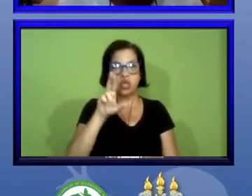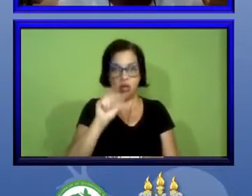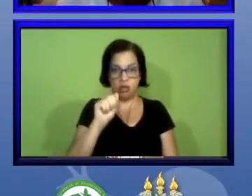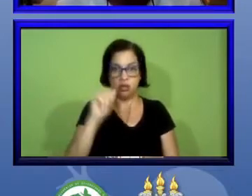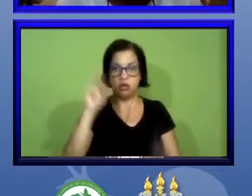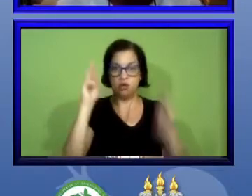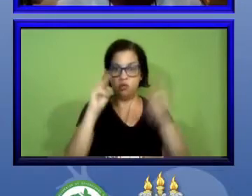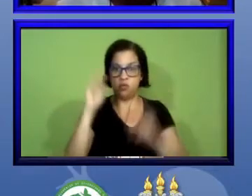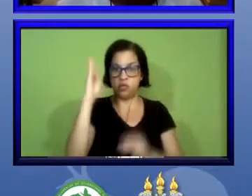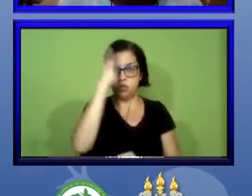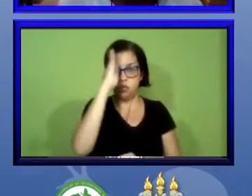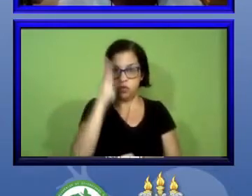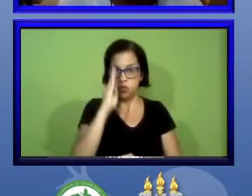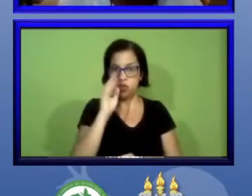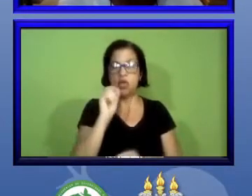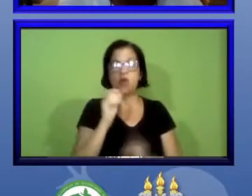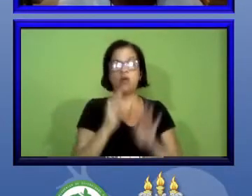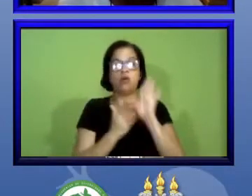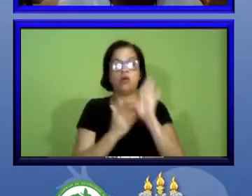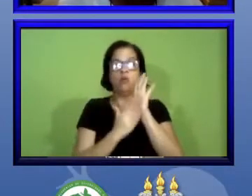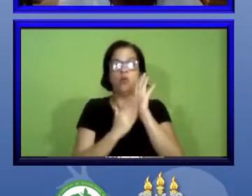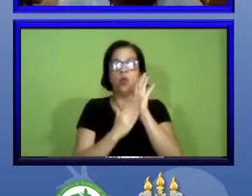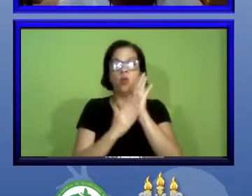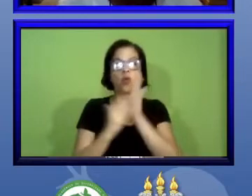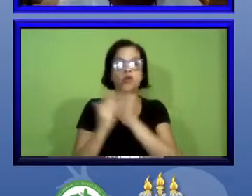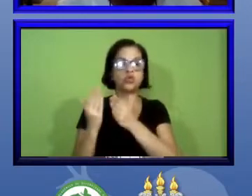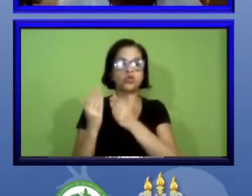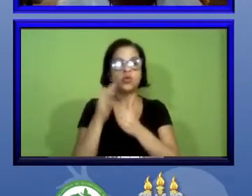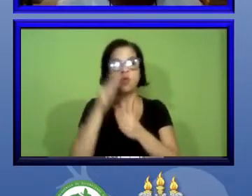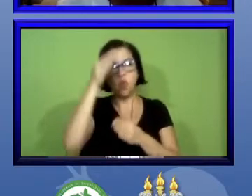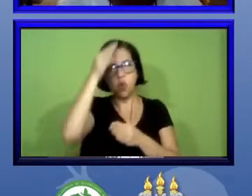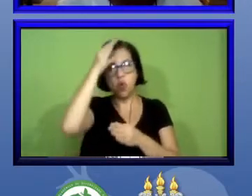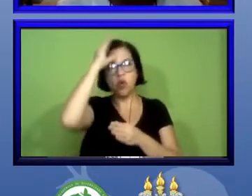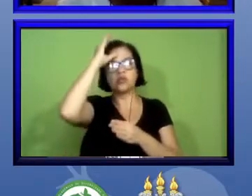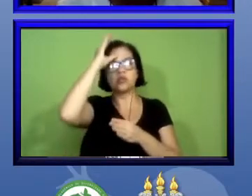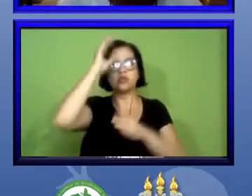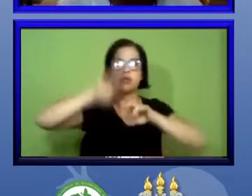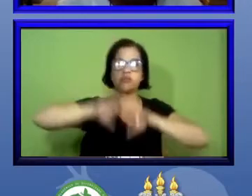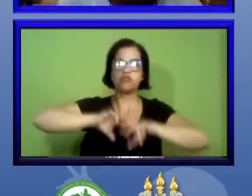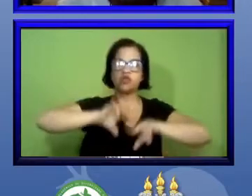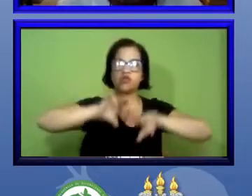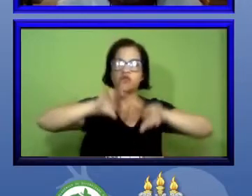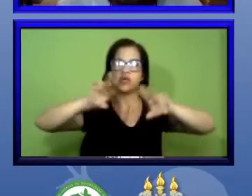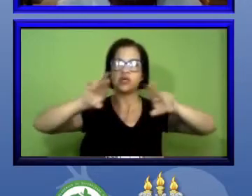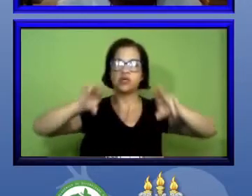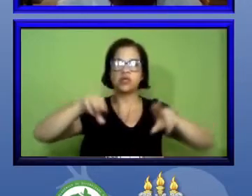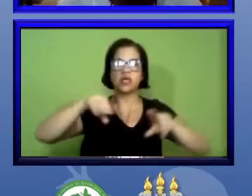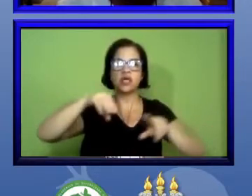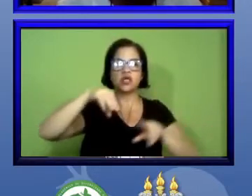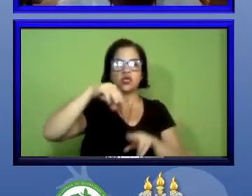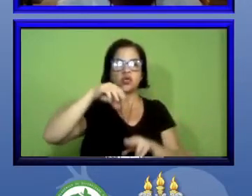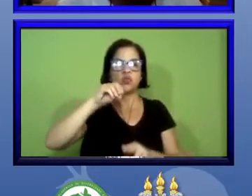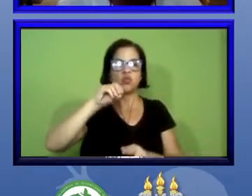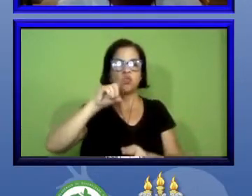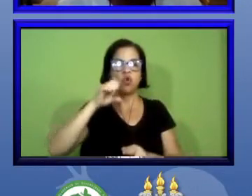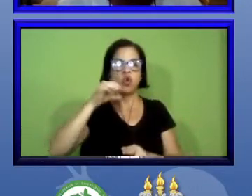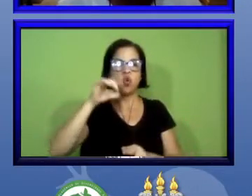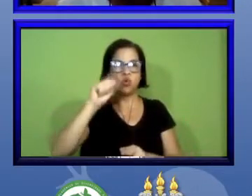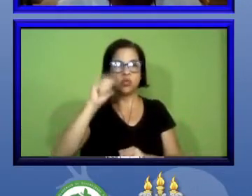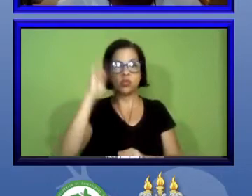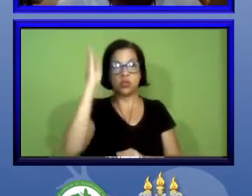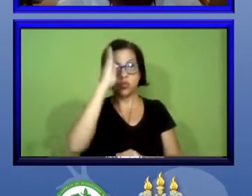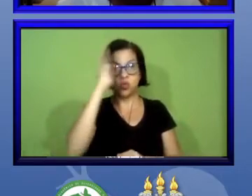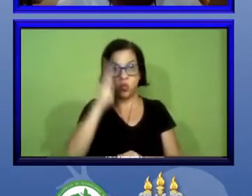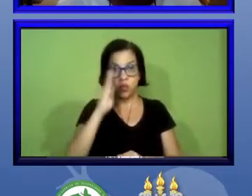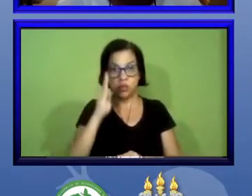fez a proposta de recuperar o conhecimento sobre a diversidade de molusca no Brasil concentrado em